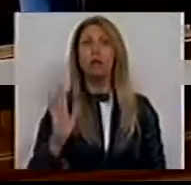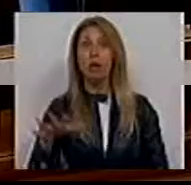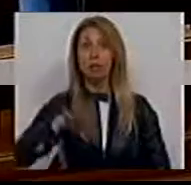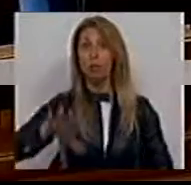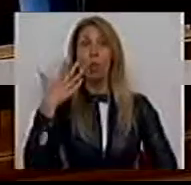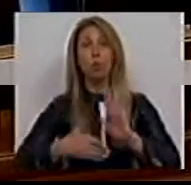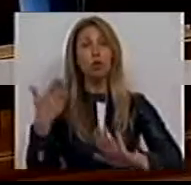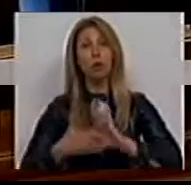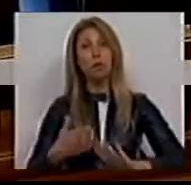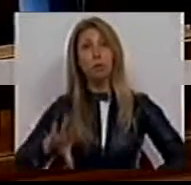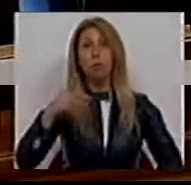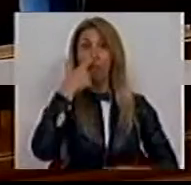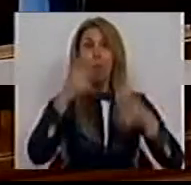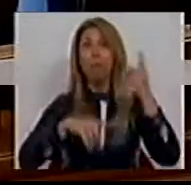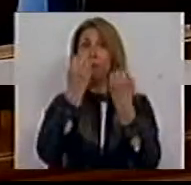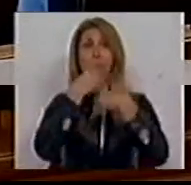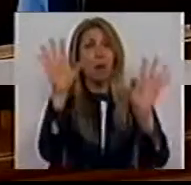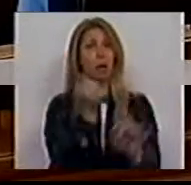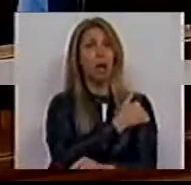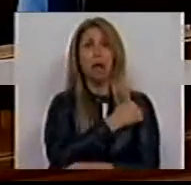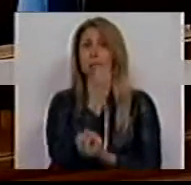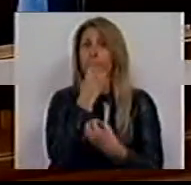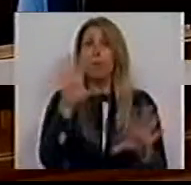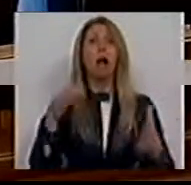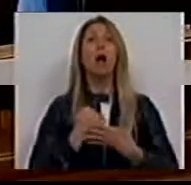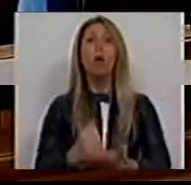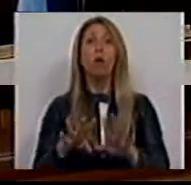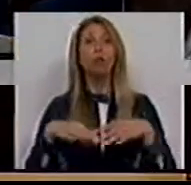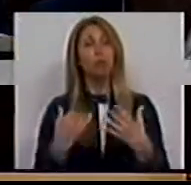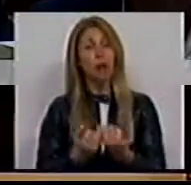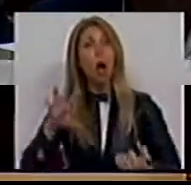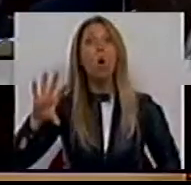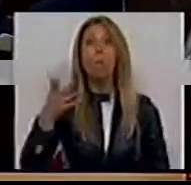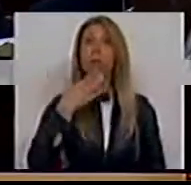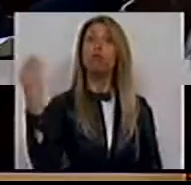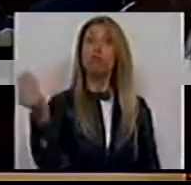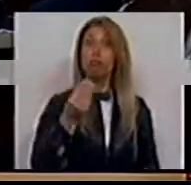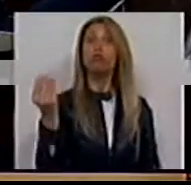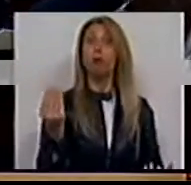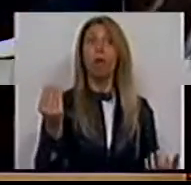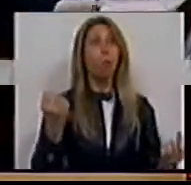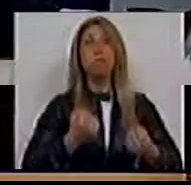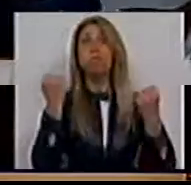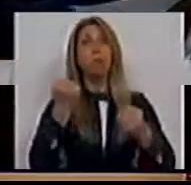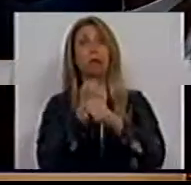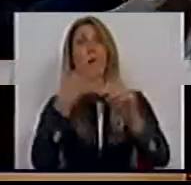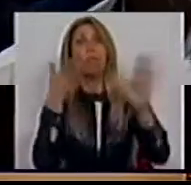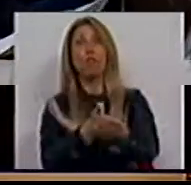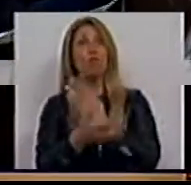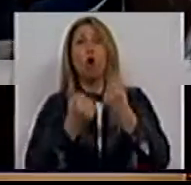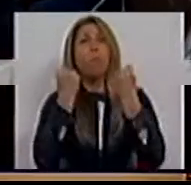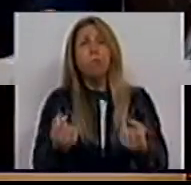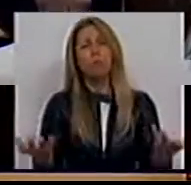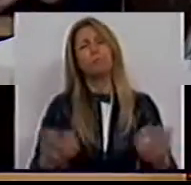país onde as pessoas perdem as casas e os apoios sociais. Um país onde os jovens não conseguem ter emprego. Sra.